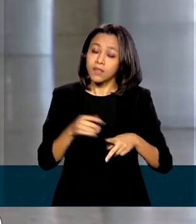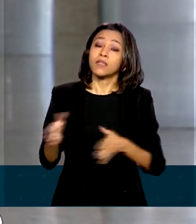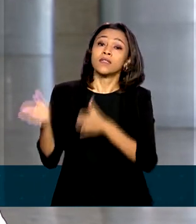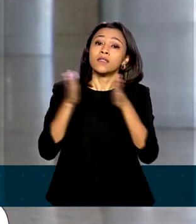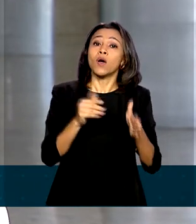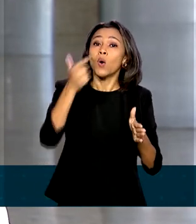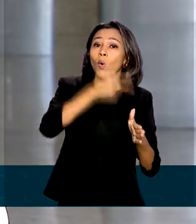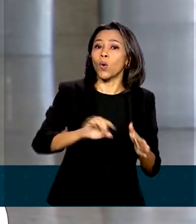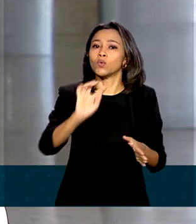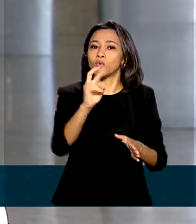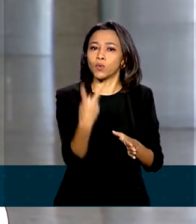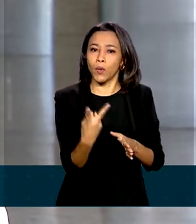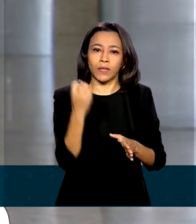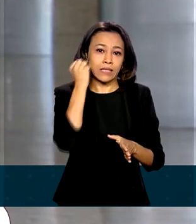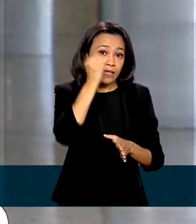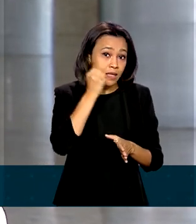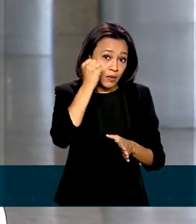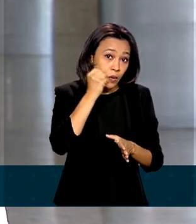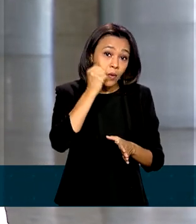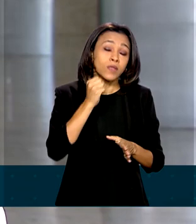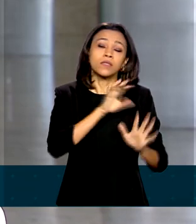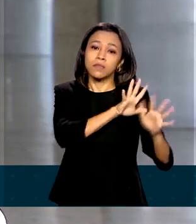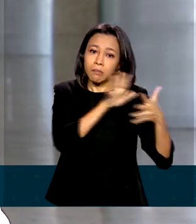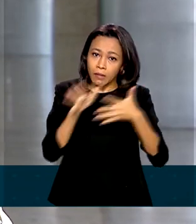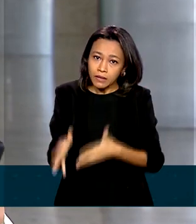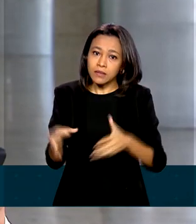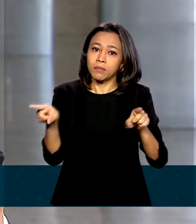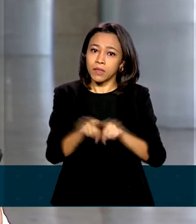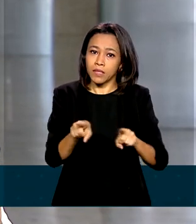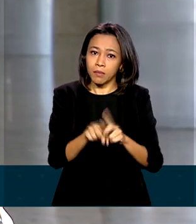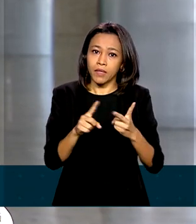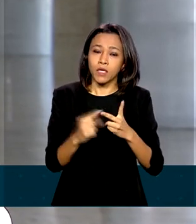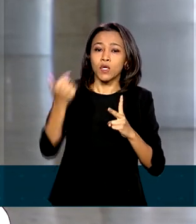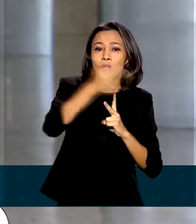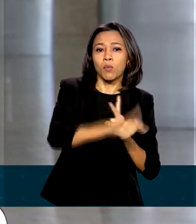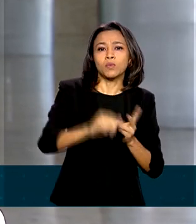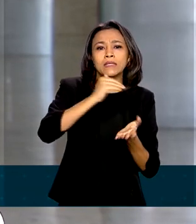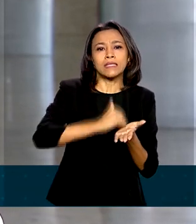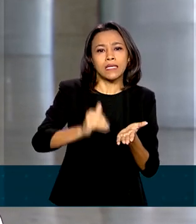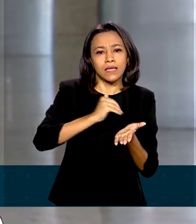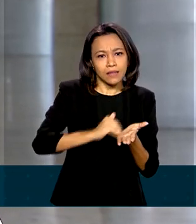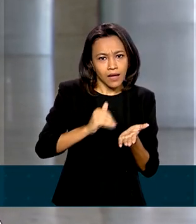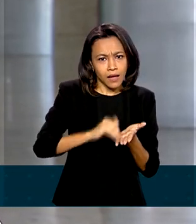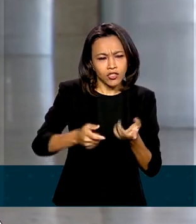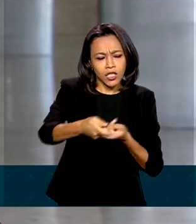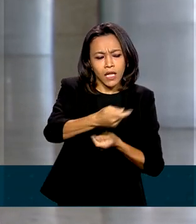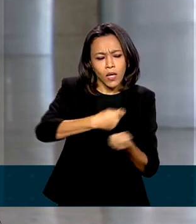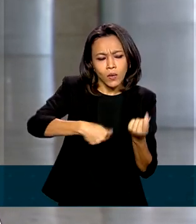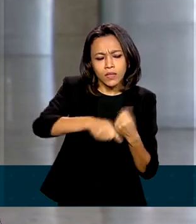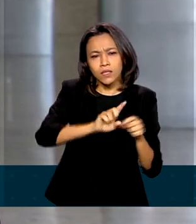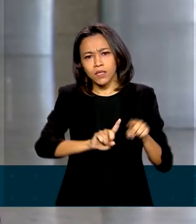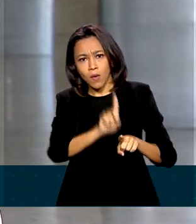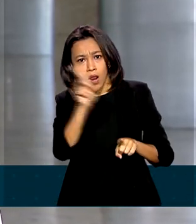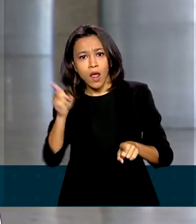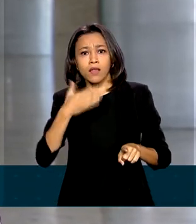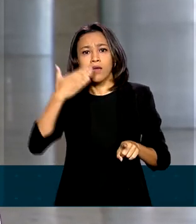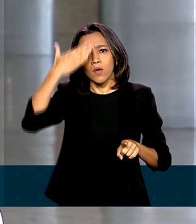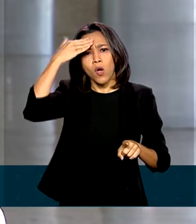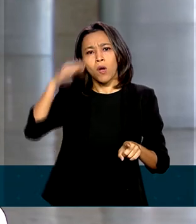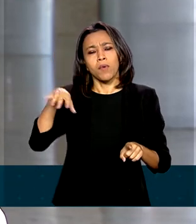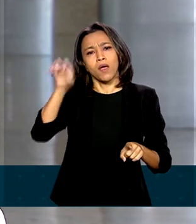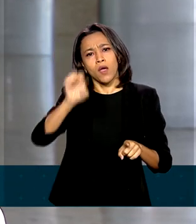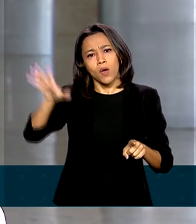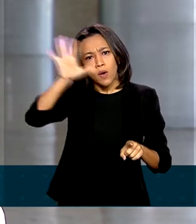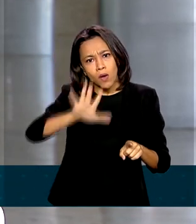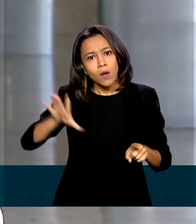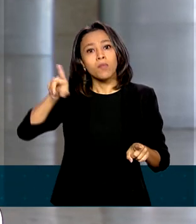Estratégicos da Presidência, Flávio Augusto Viana Rocha, o secretário de Negociações Bilaterais no Oriente Médio, Europa e África,